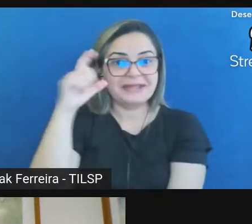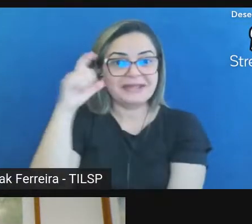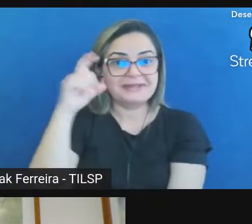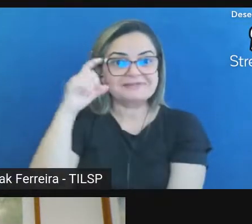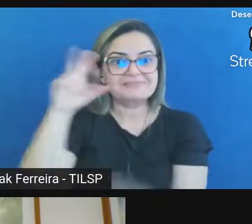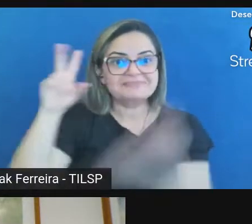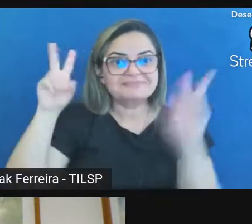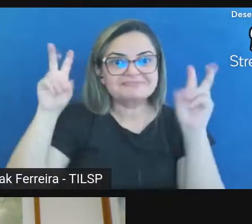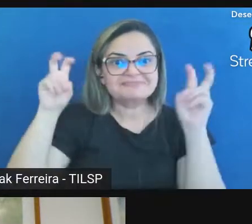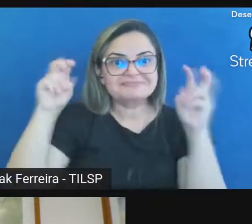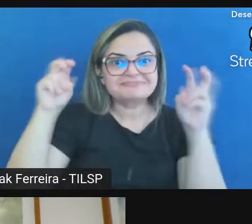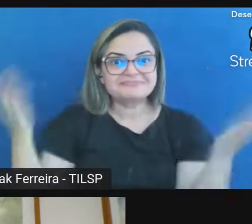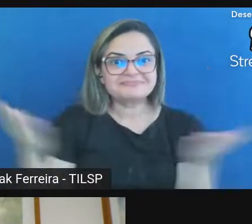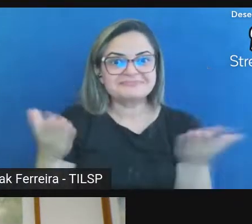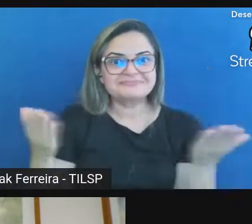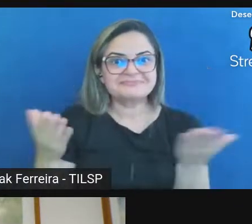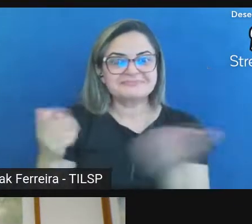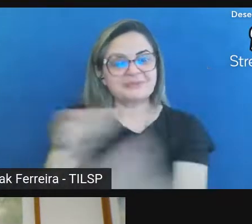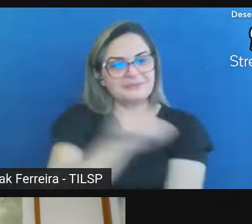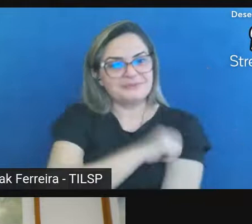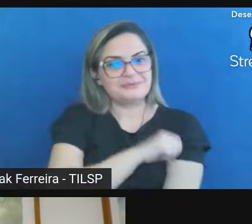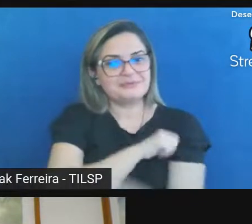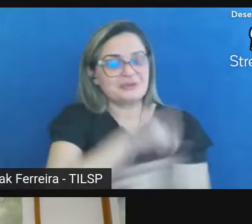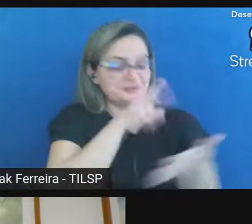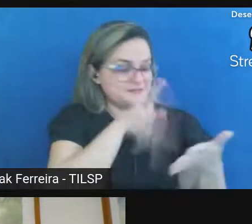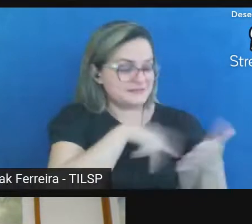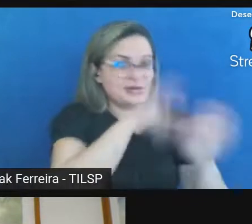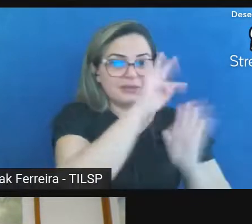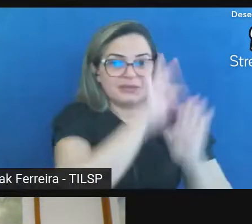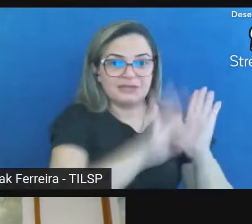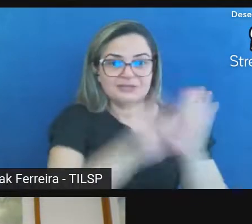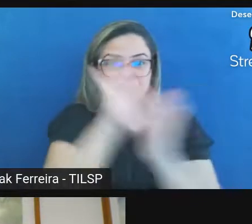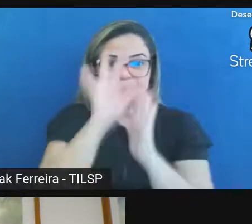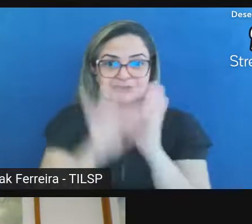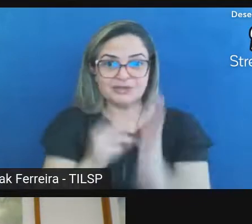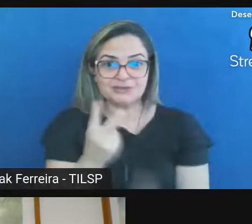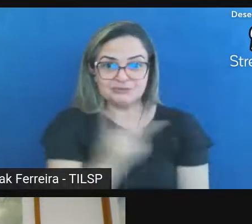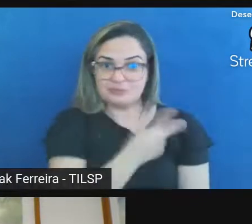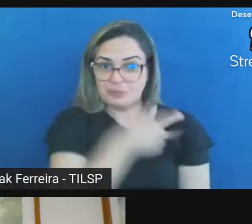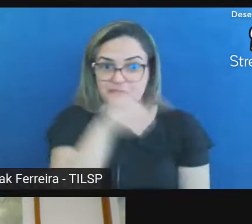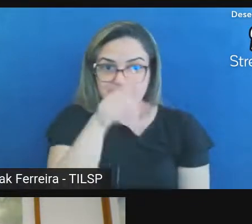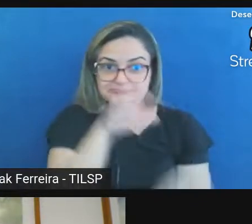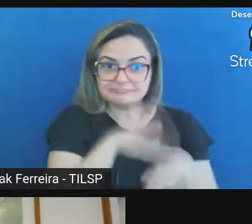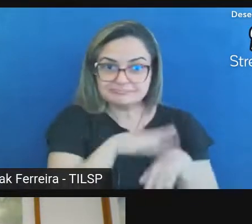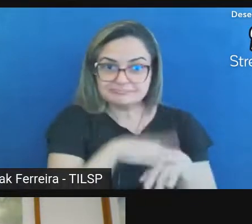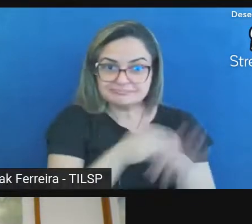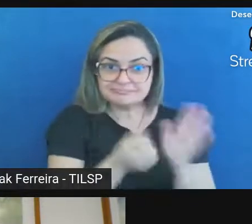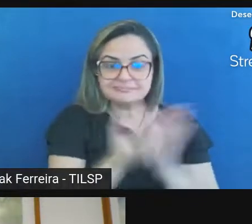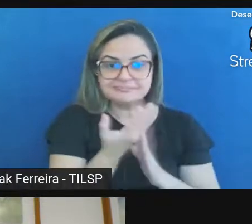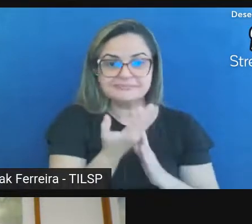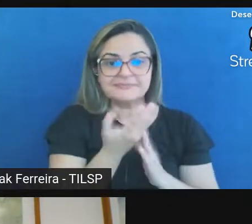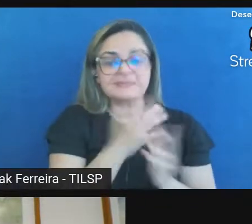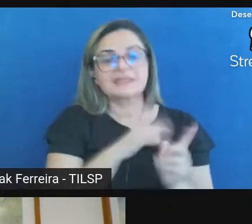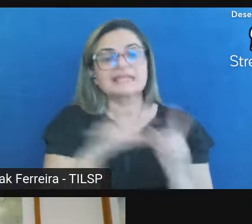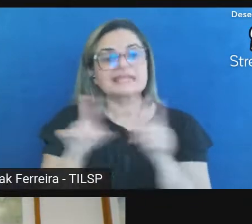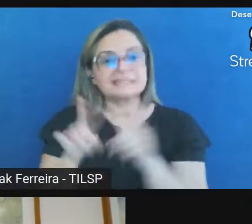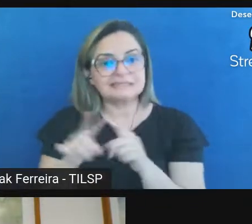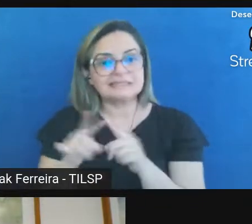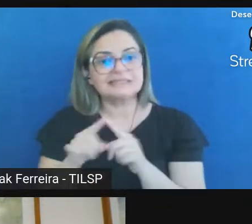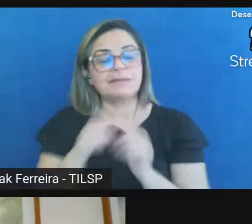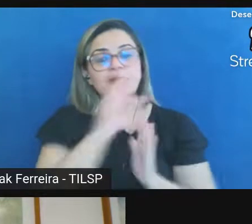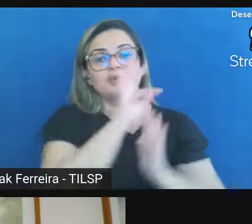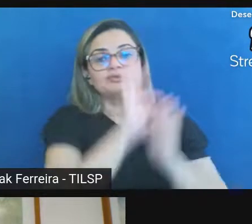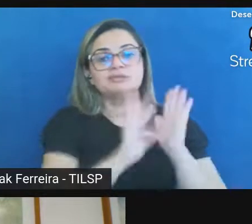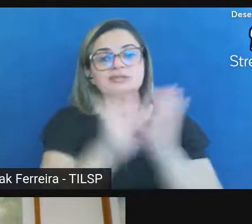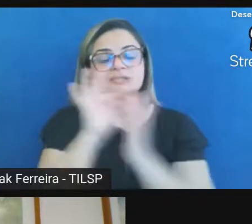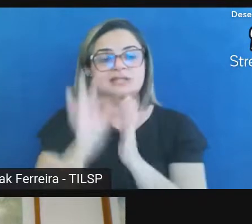foi tratado eles fizeram a leitura de dois textos de sua autoria e falar nisso também os textos do professor né